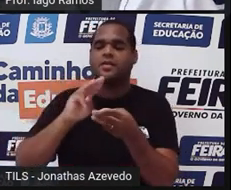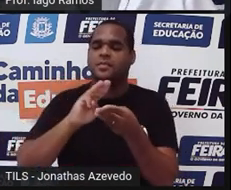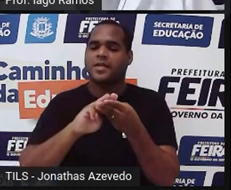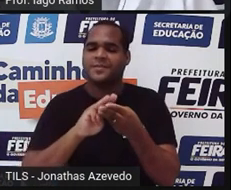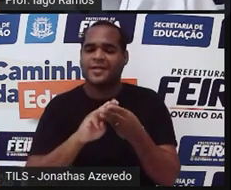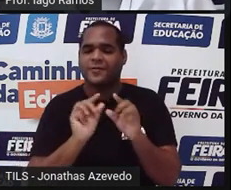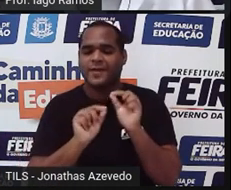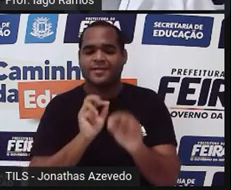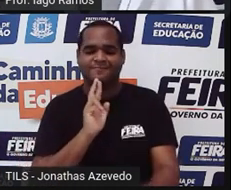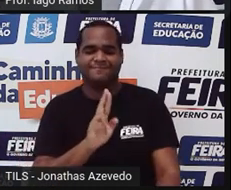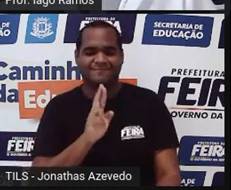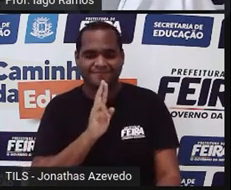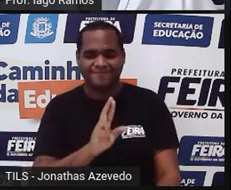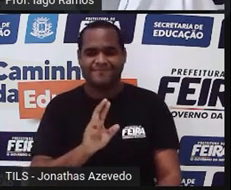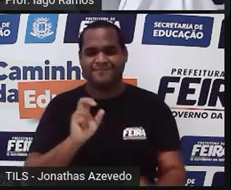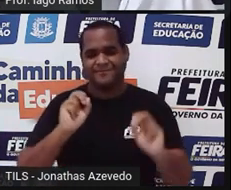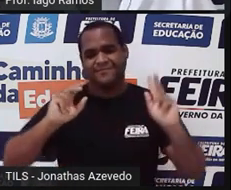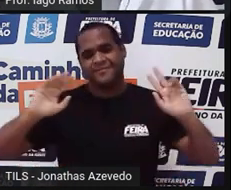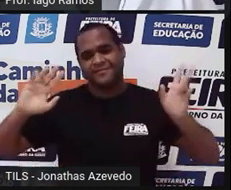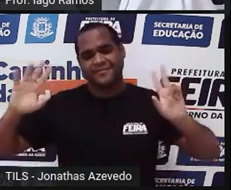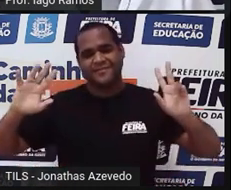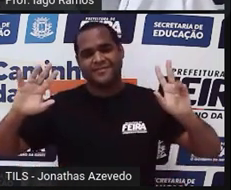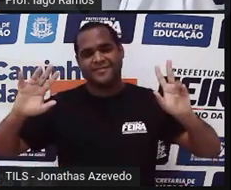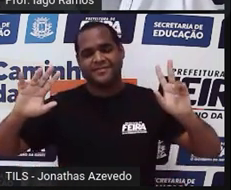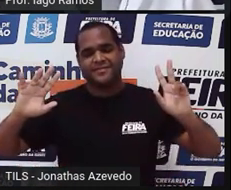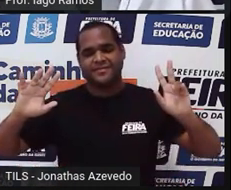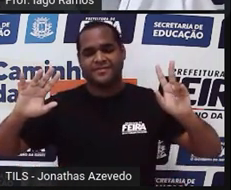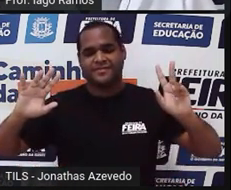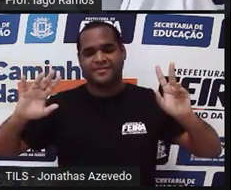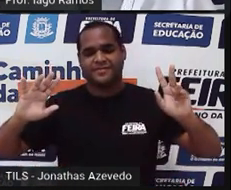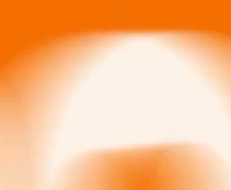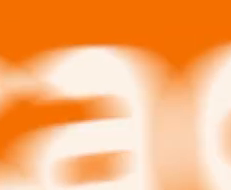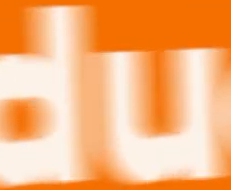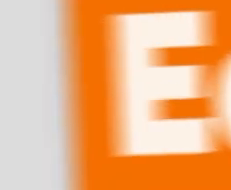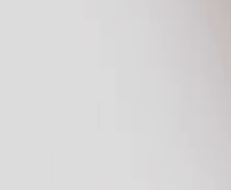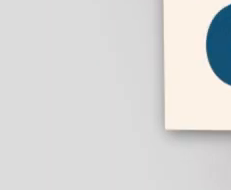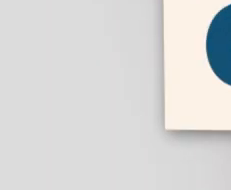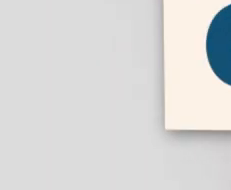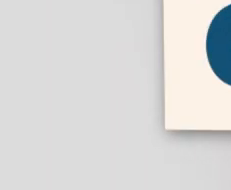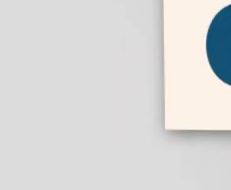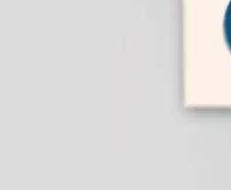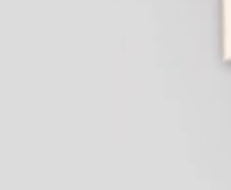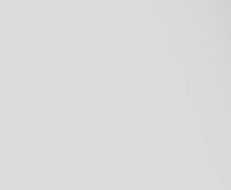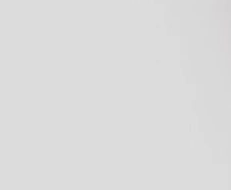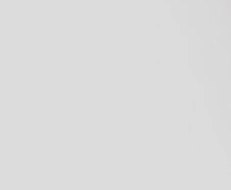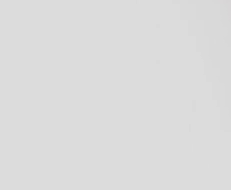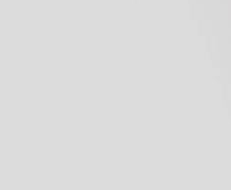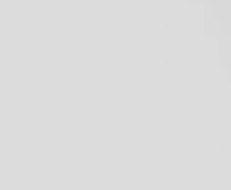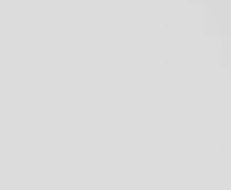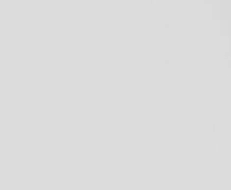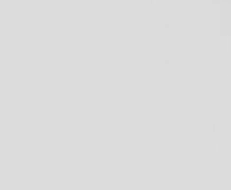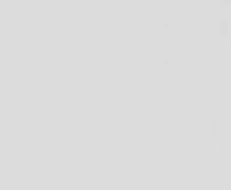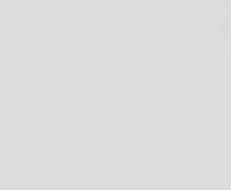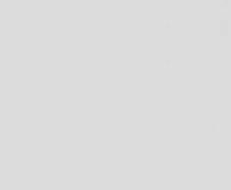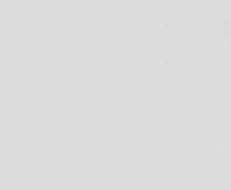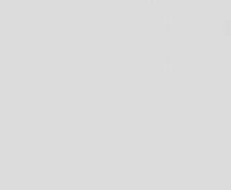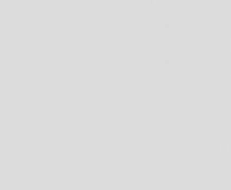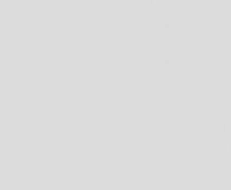Matemática é solução. Até a próxima. Bye, bye. Tchau, E E